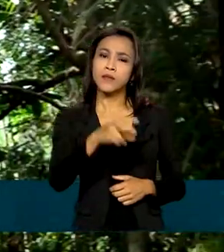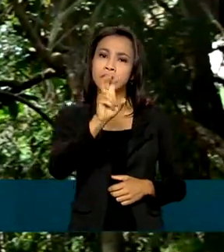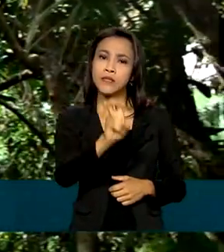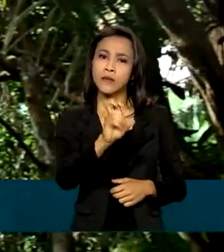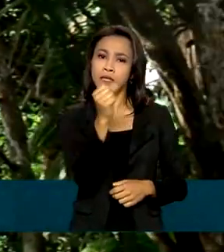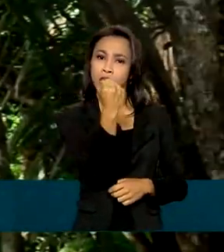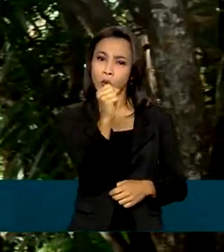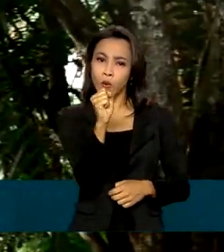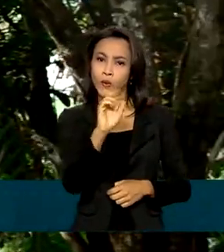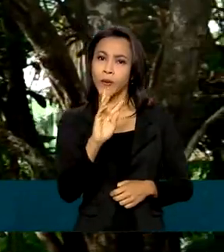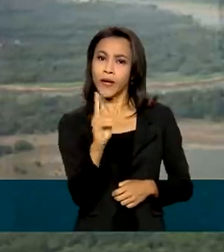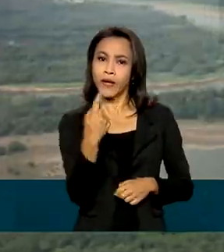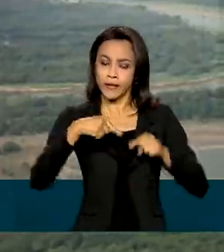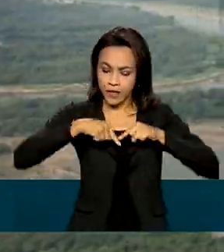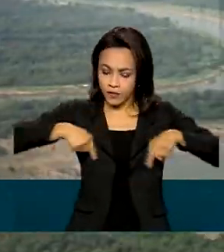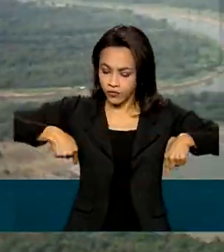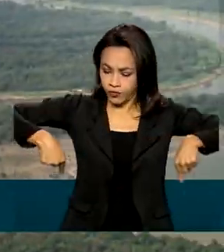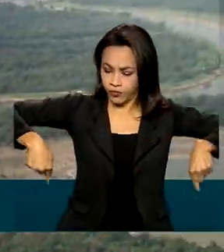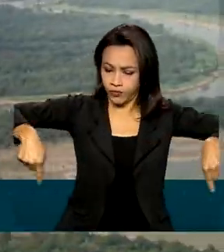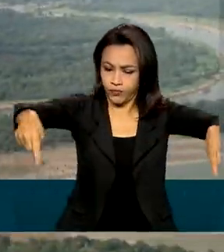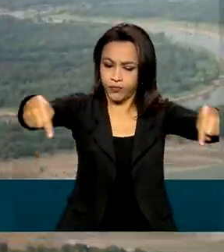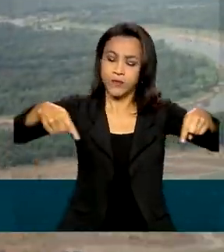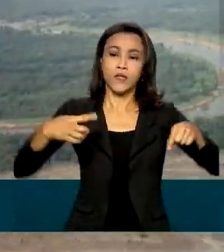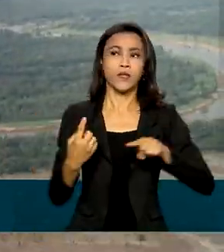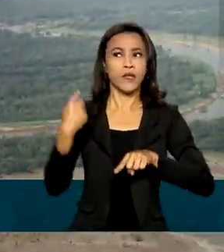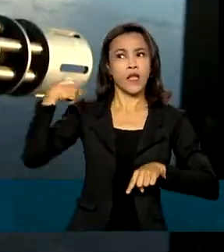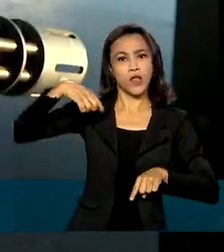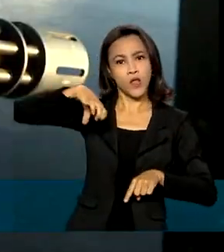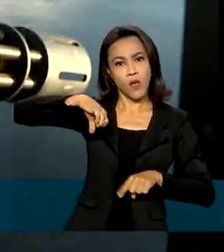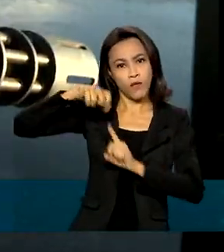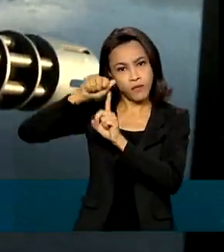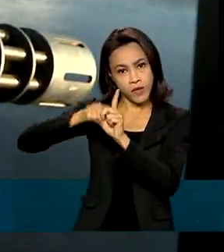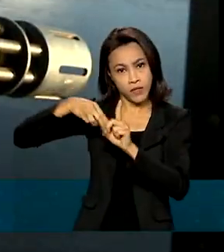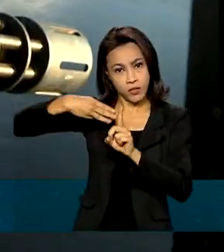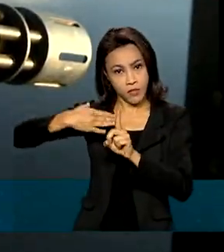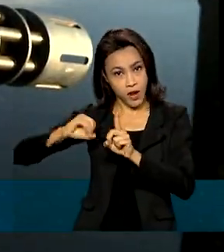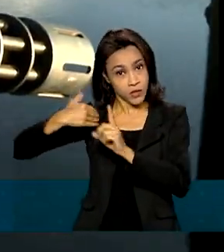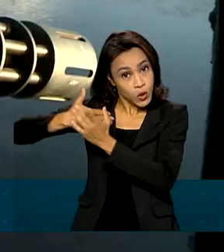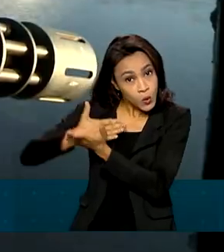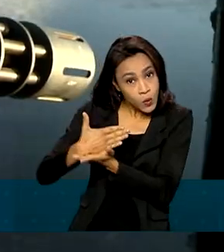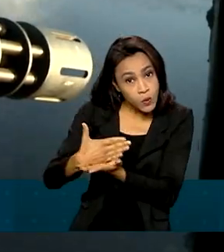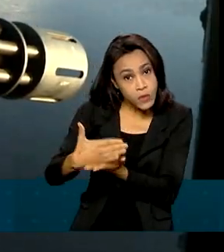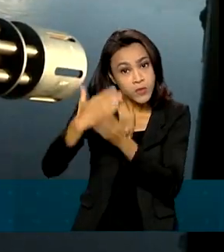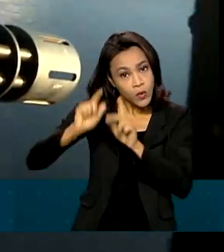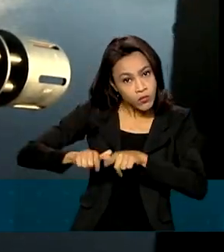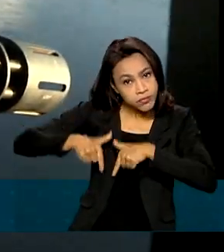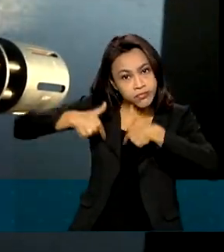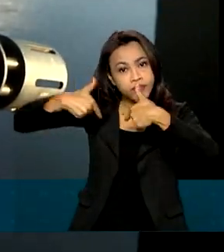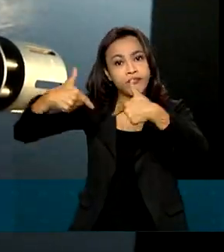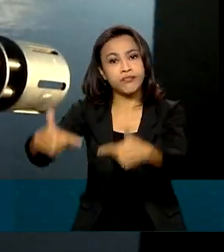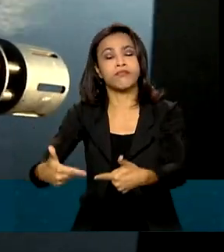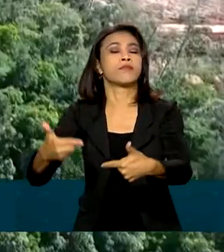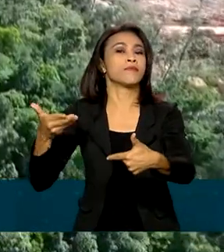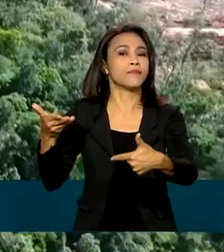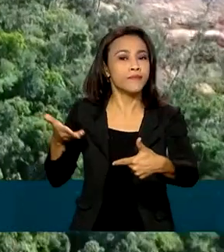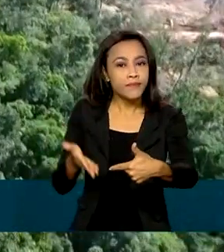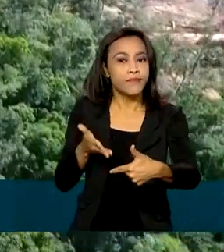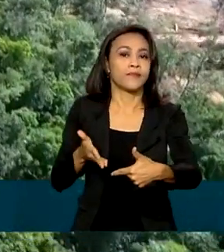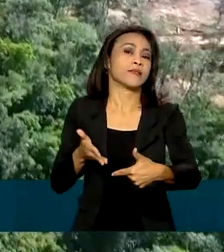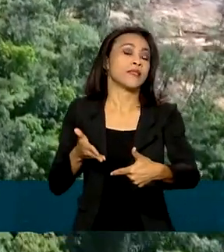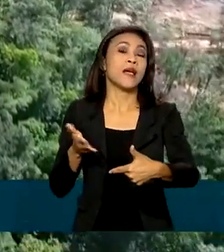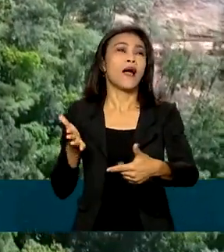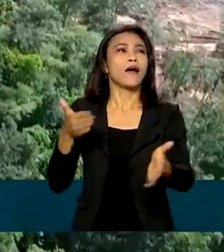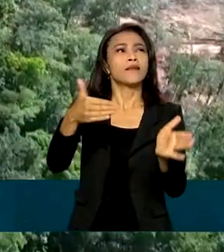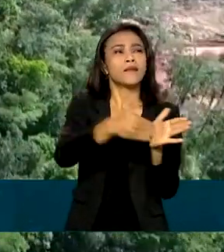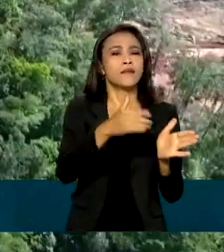hectares em um período que vai de 9 de março deste ano, quando começou a segunda fase da operação, o segundo eixo da Operação Bioma,